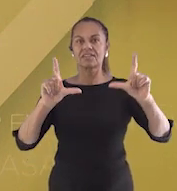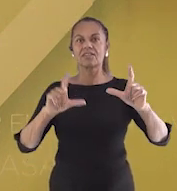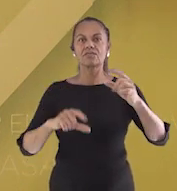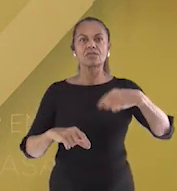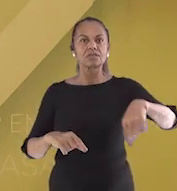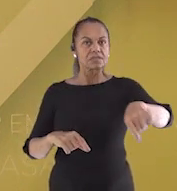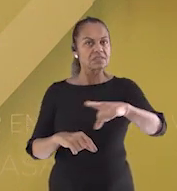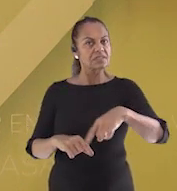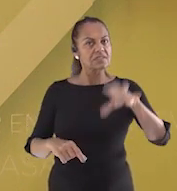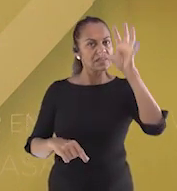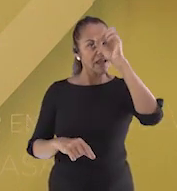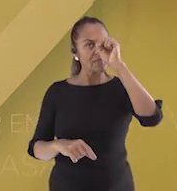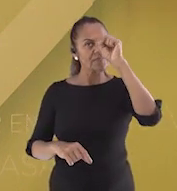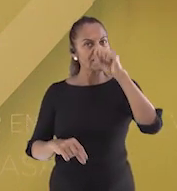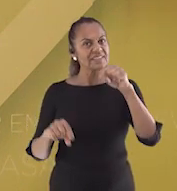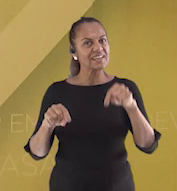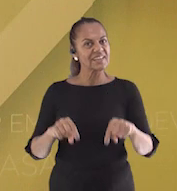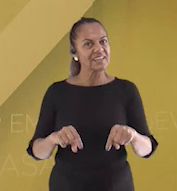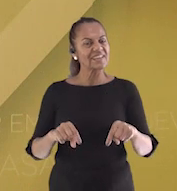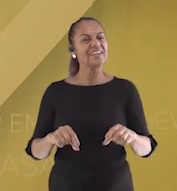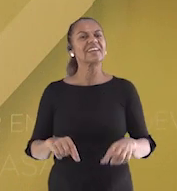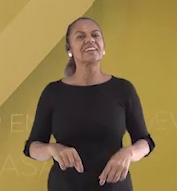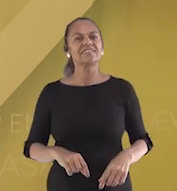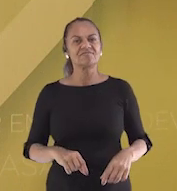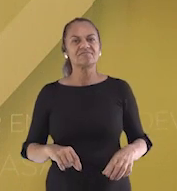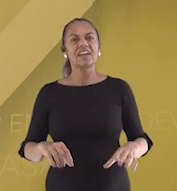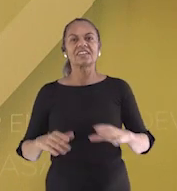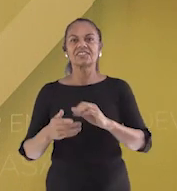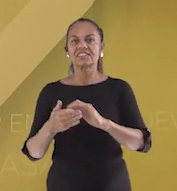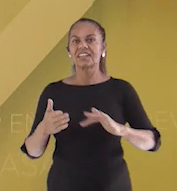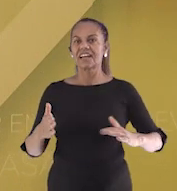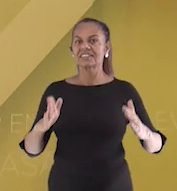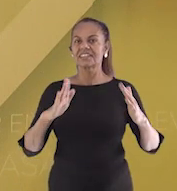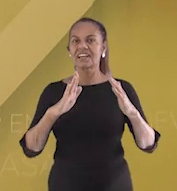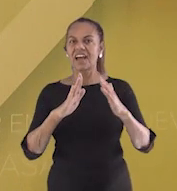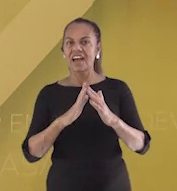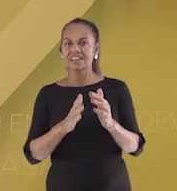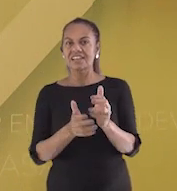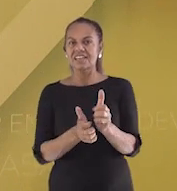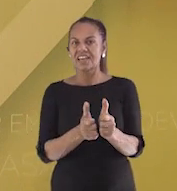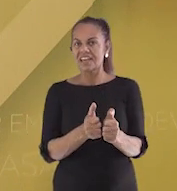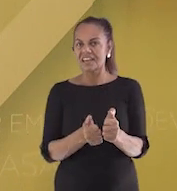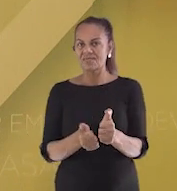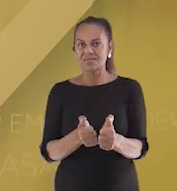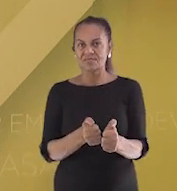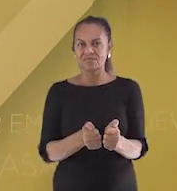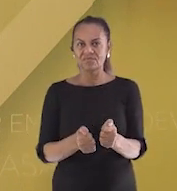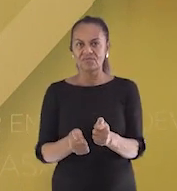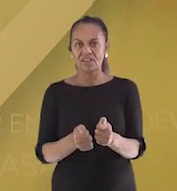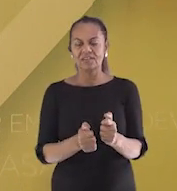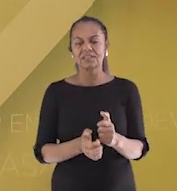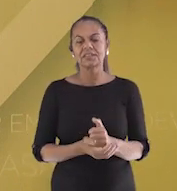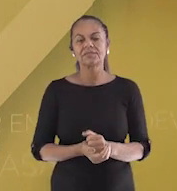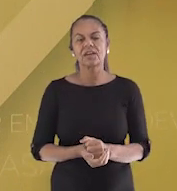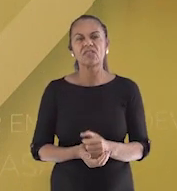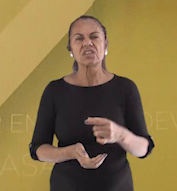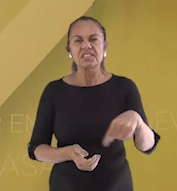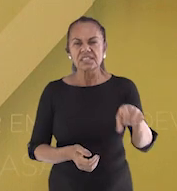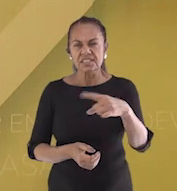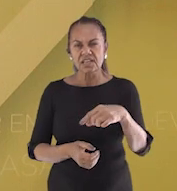chamado Dever em Casa Gamer. Vocês conhecem? Ou já assistiram alguma vez aqui no Dever em Casa?